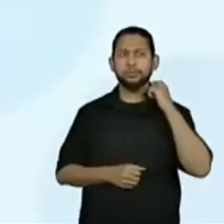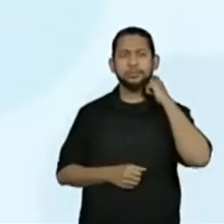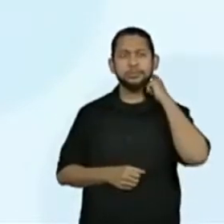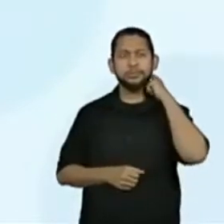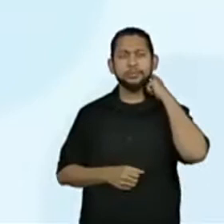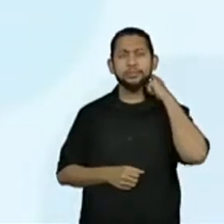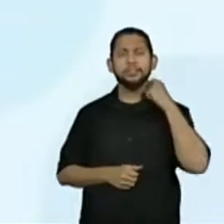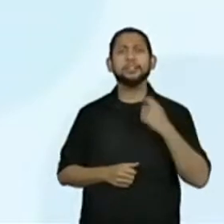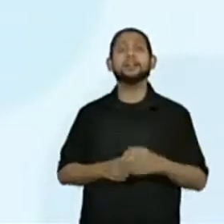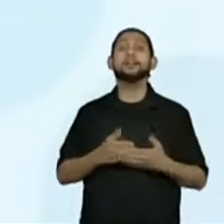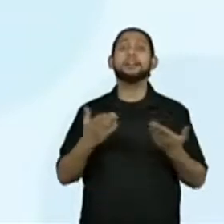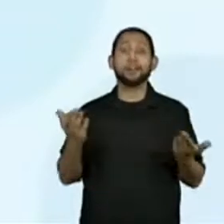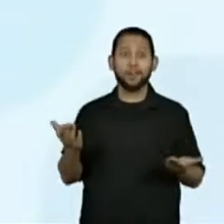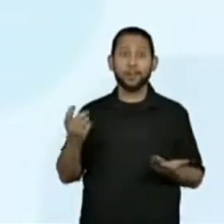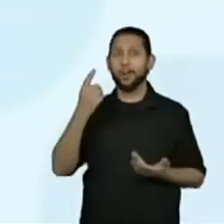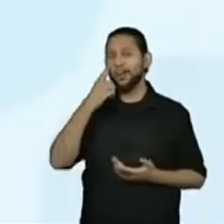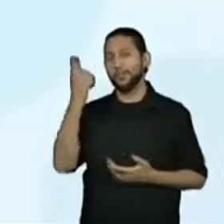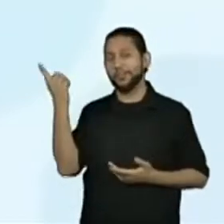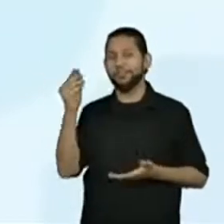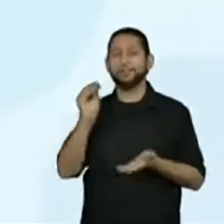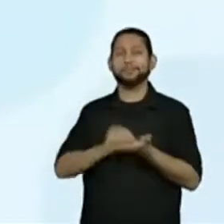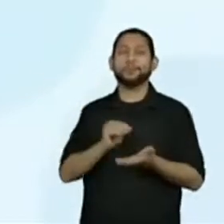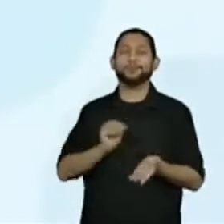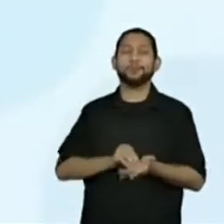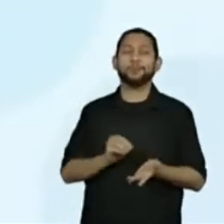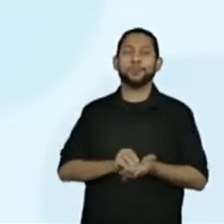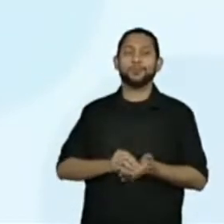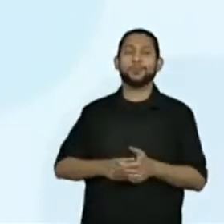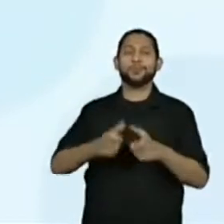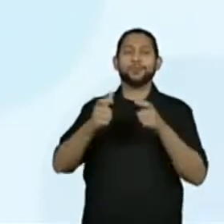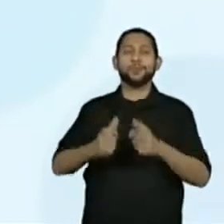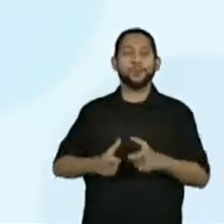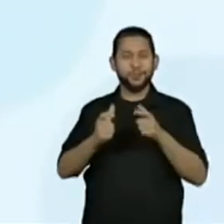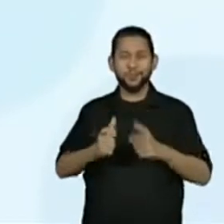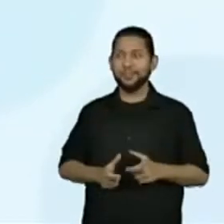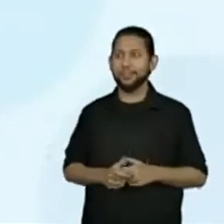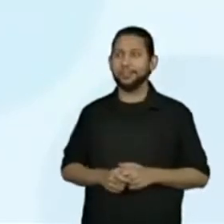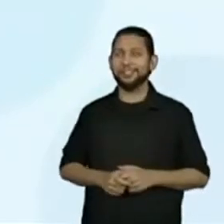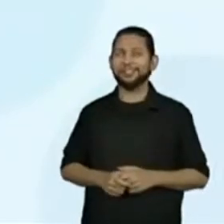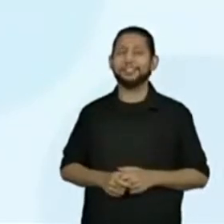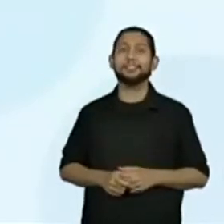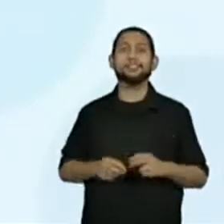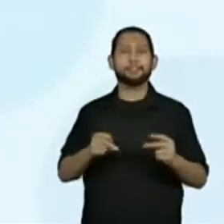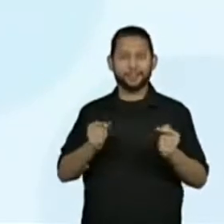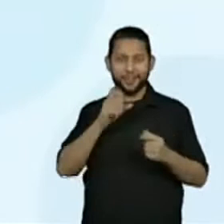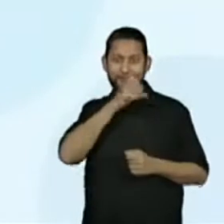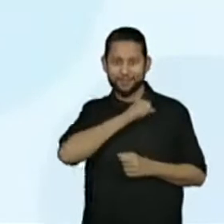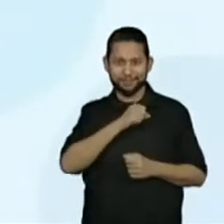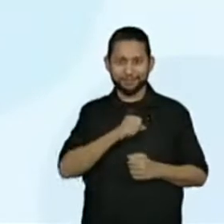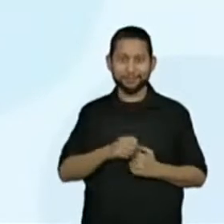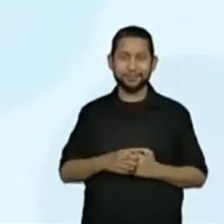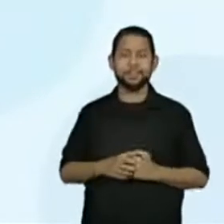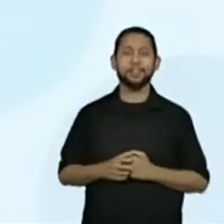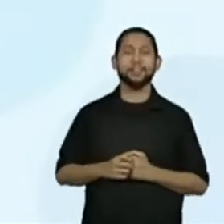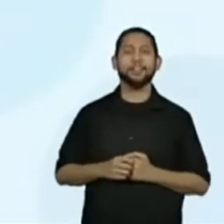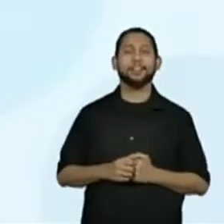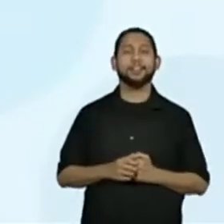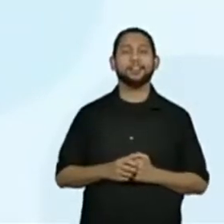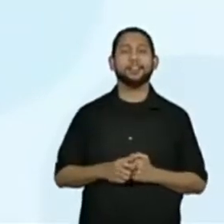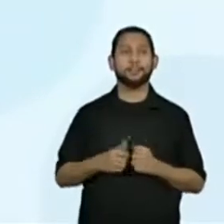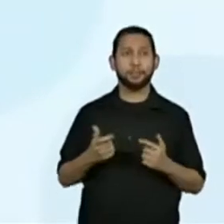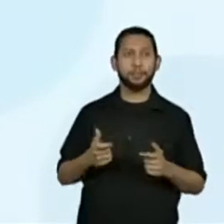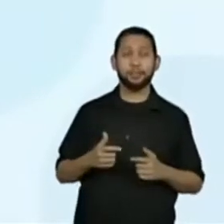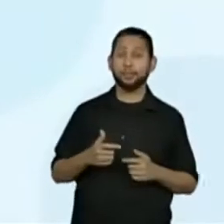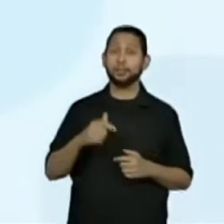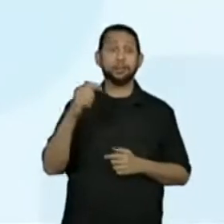O que a gente... Ó, local. A Poeli colocou aqui em fôlego. Não, daqui a pouco eu já estou ruim. Vamos lá.